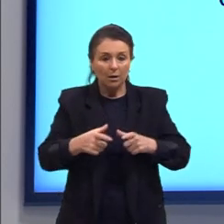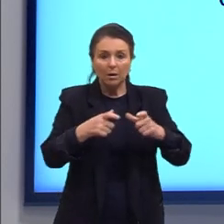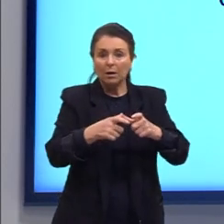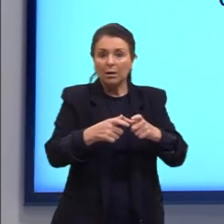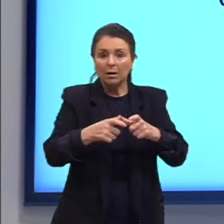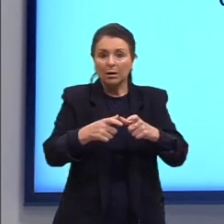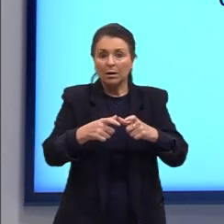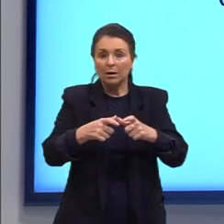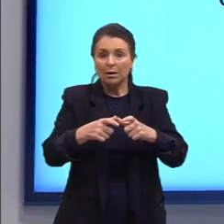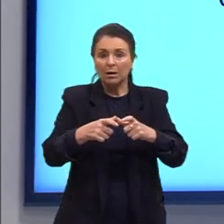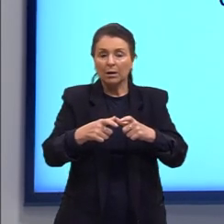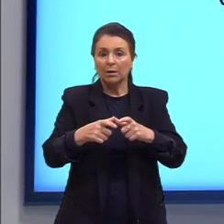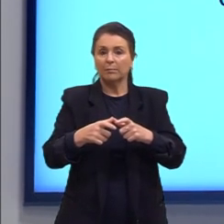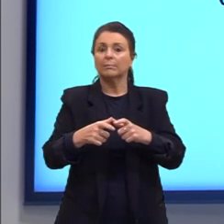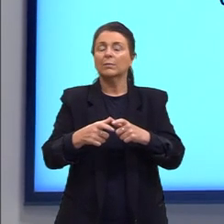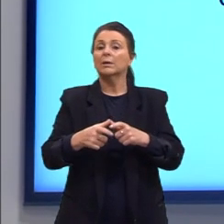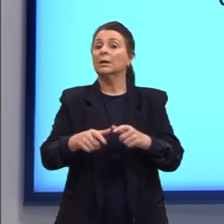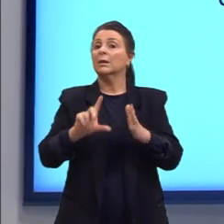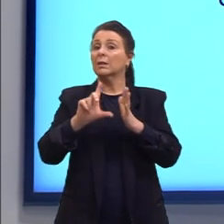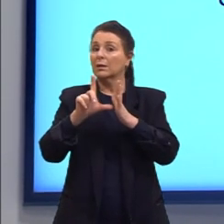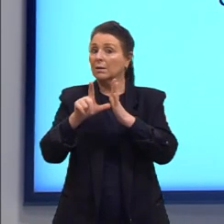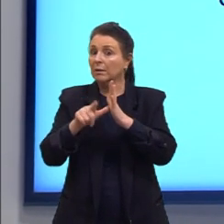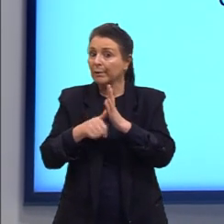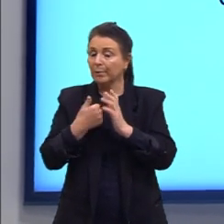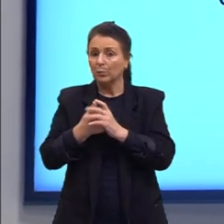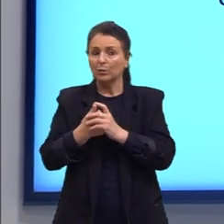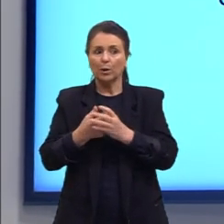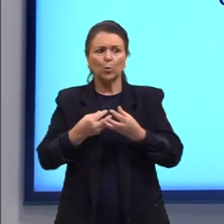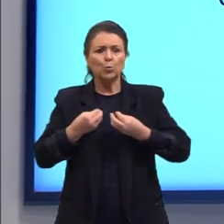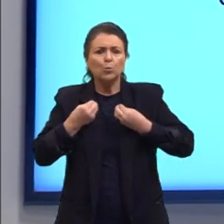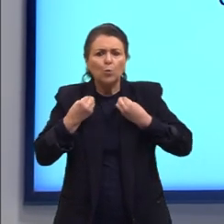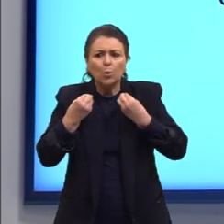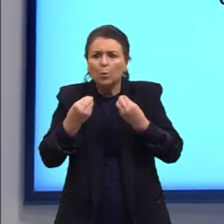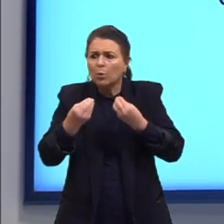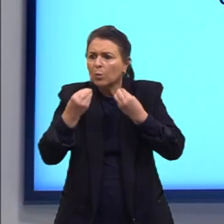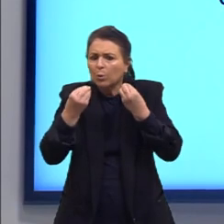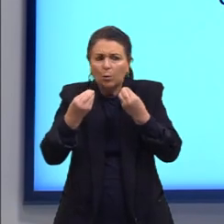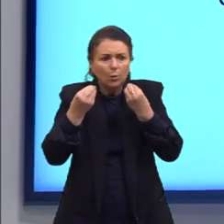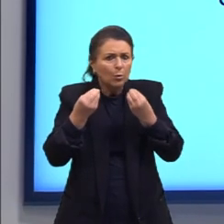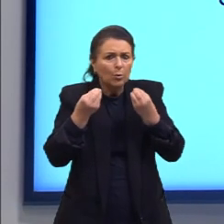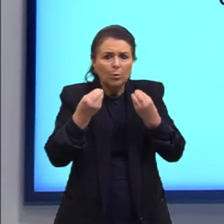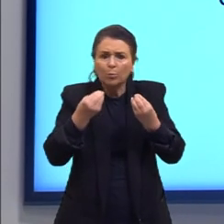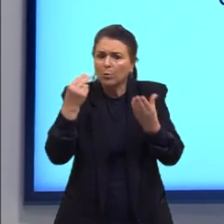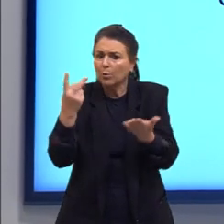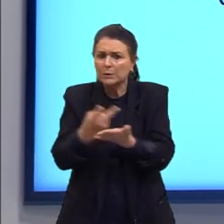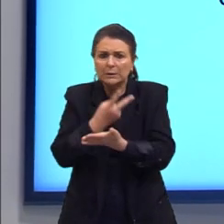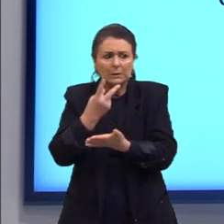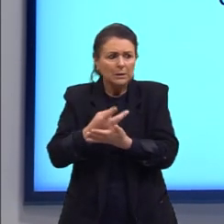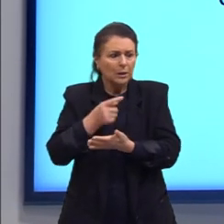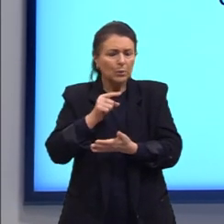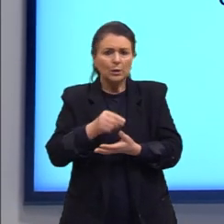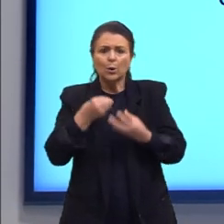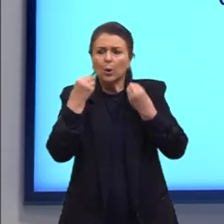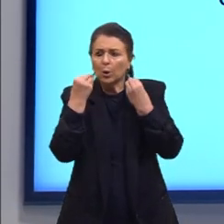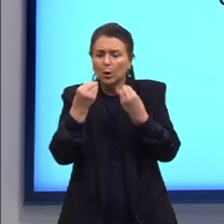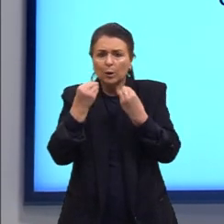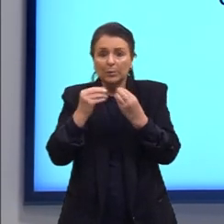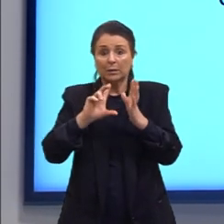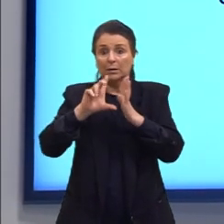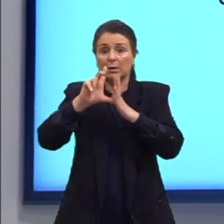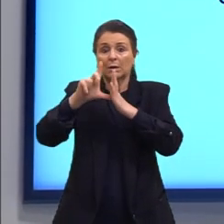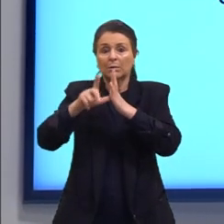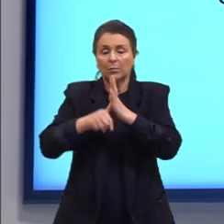A questão 5 seria o como? De que maneira aconteceu esse fato? E por último,